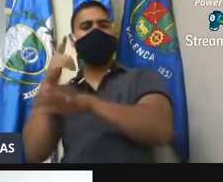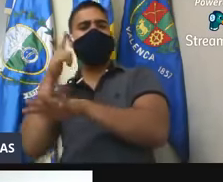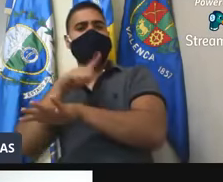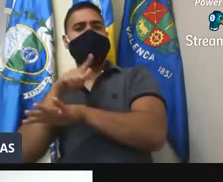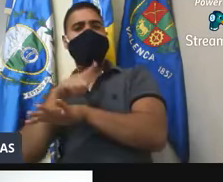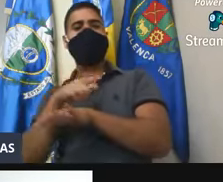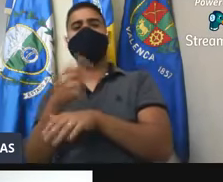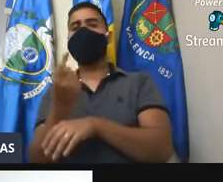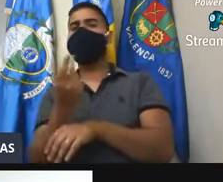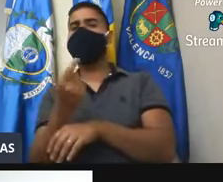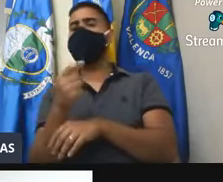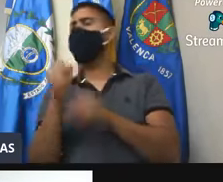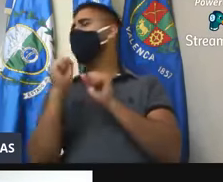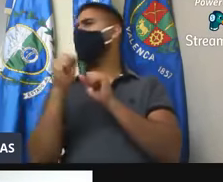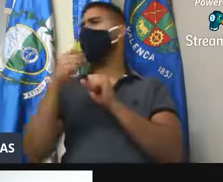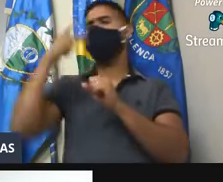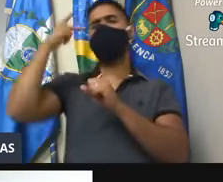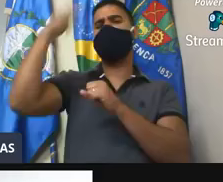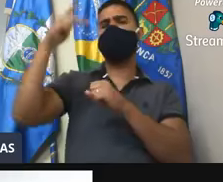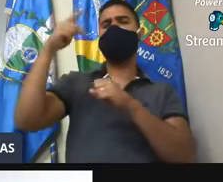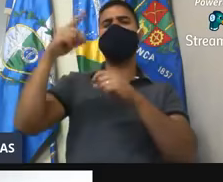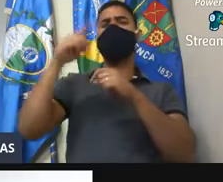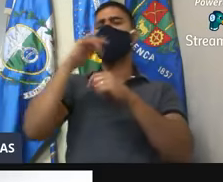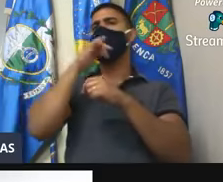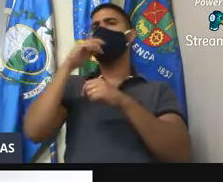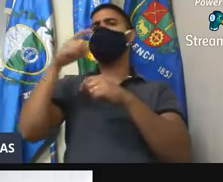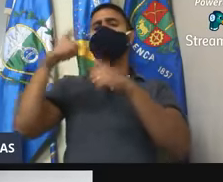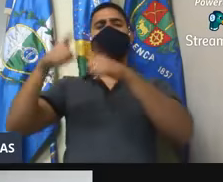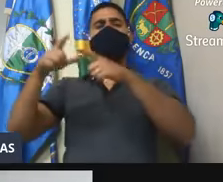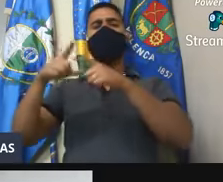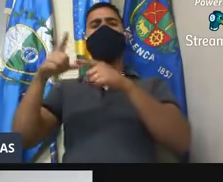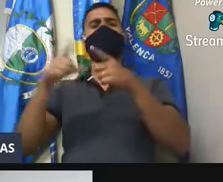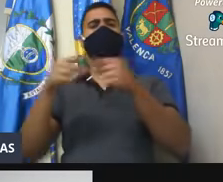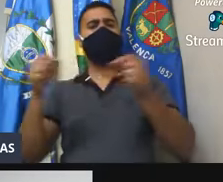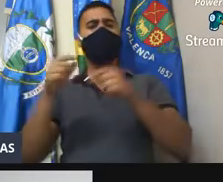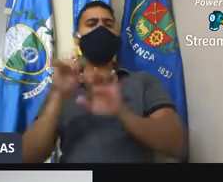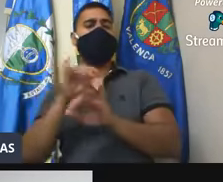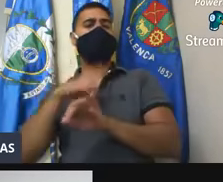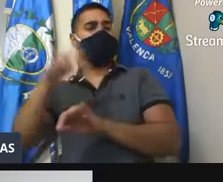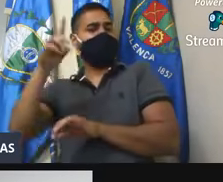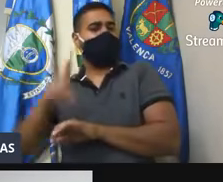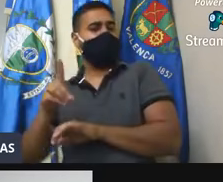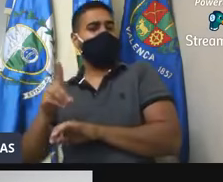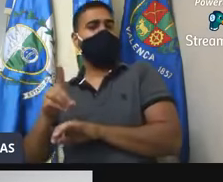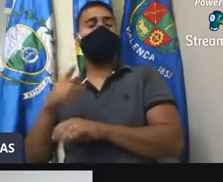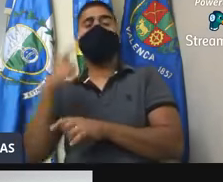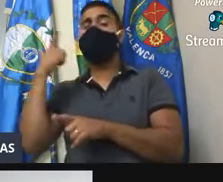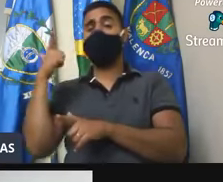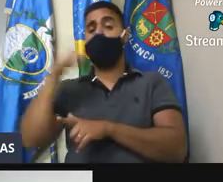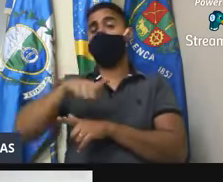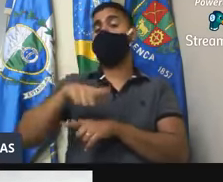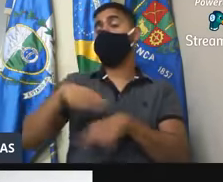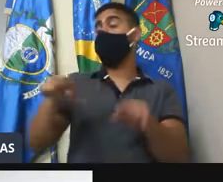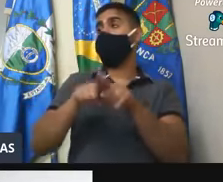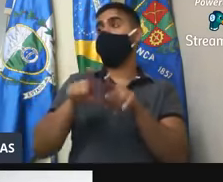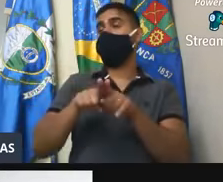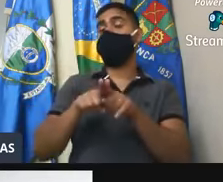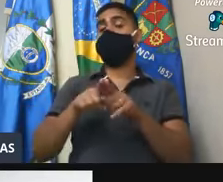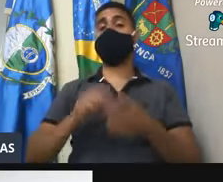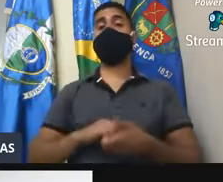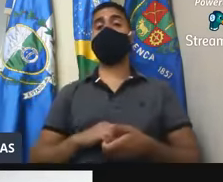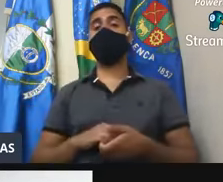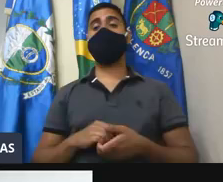tiver recurso, seja em Brasília, seja no Estado, a fundação, se tiver direito de receber, ela vai captar recursos. É assim